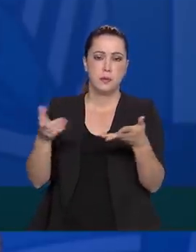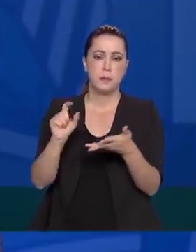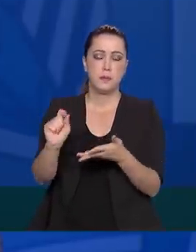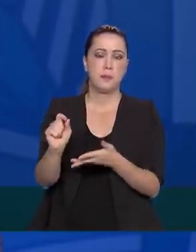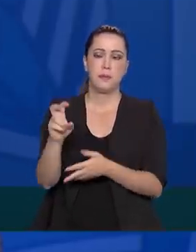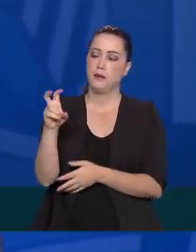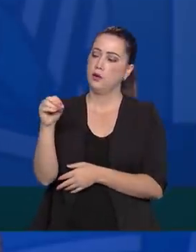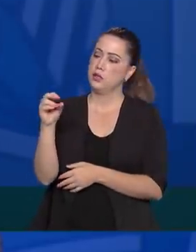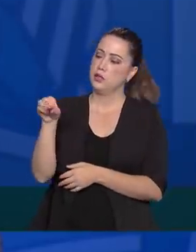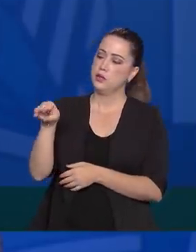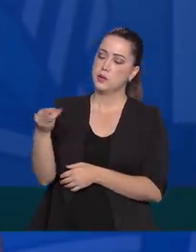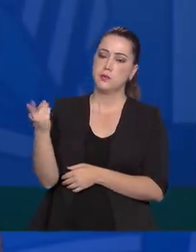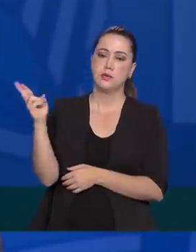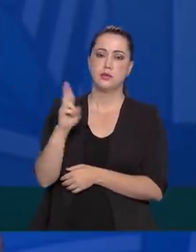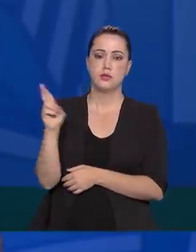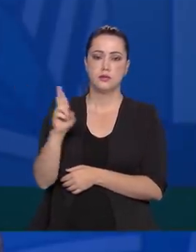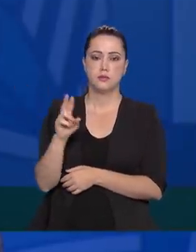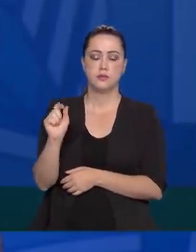milhões de reais,